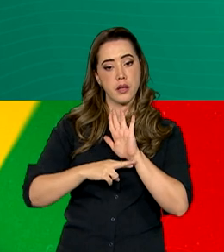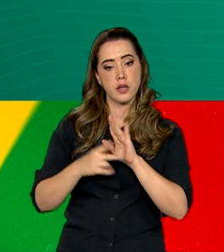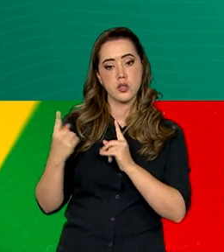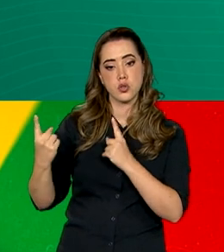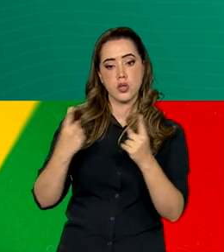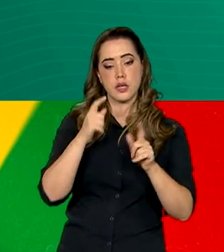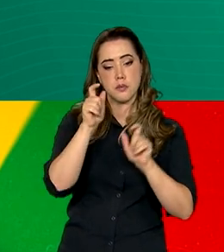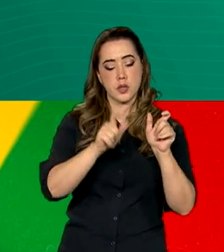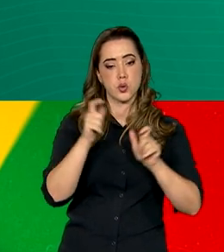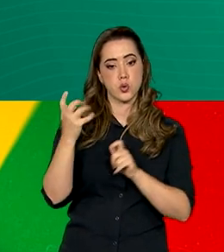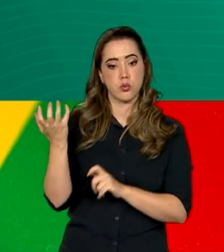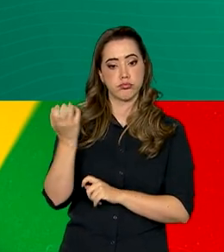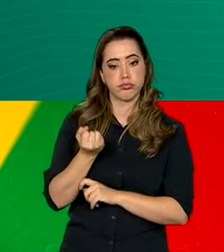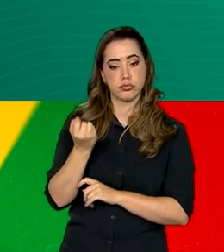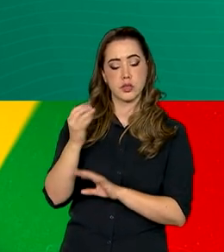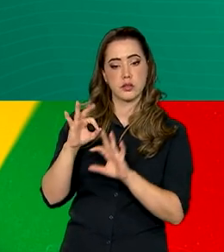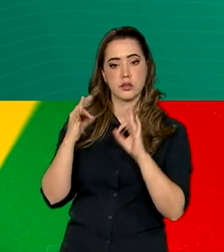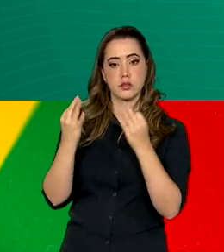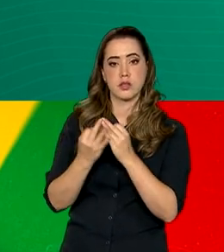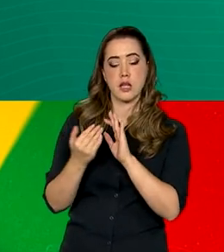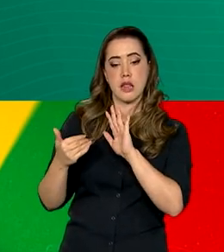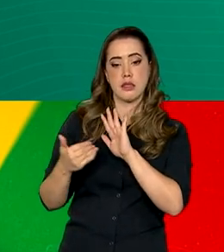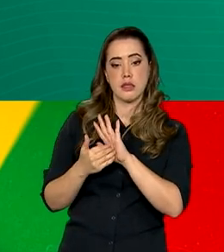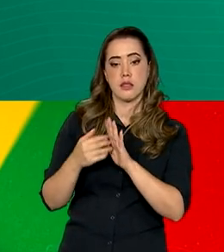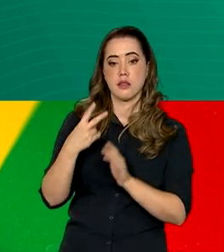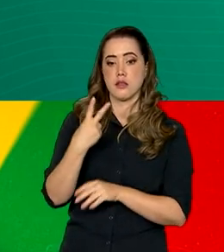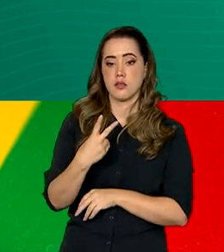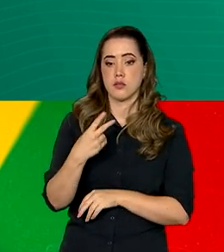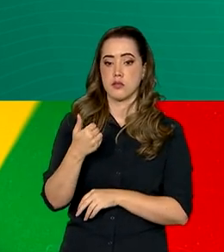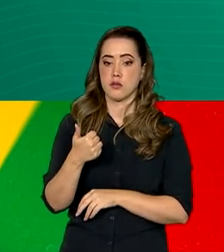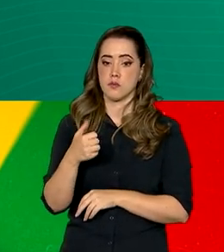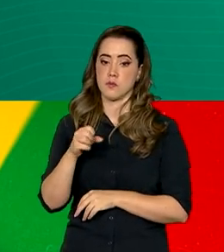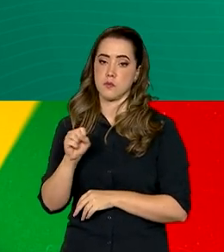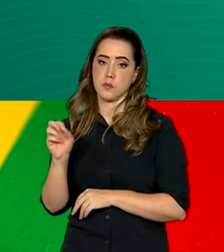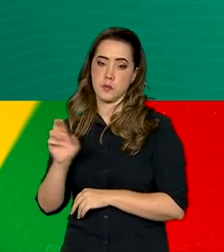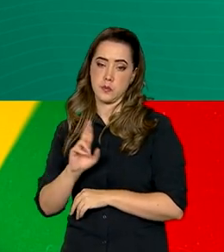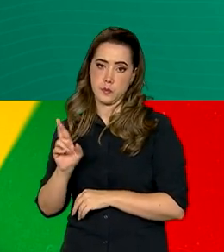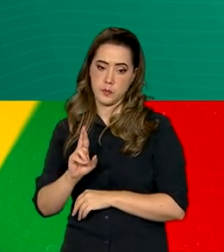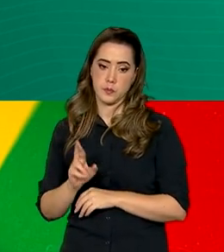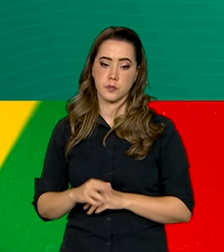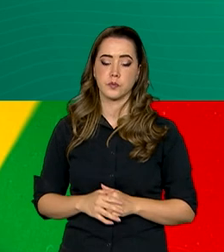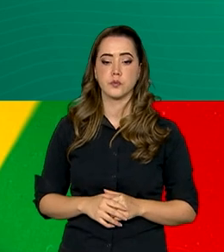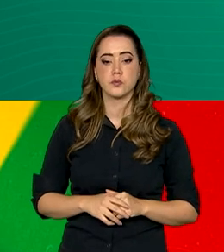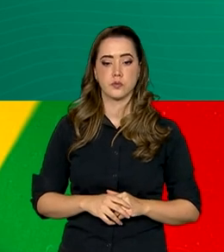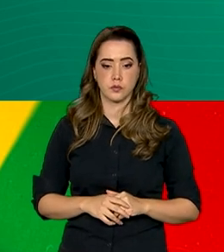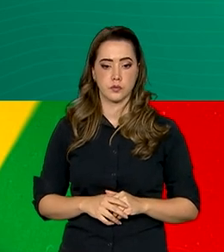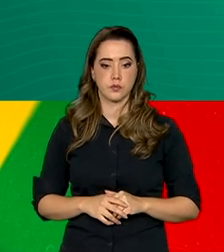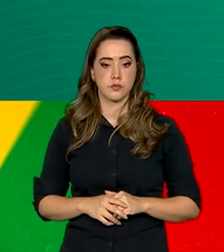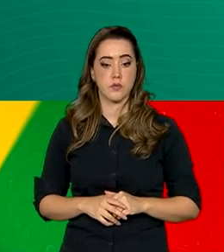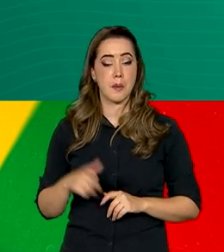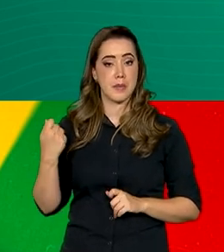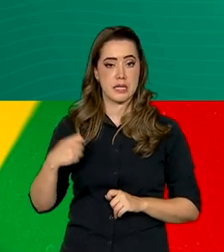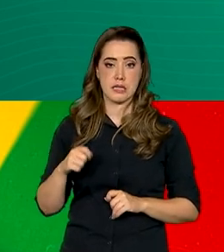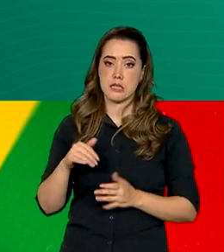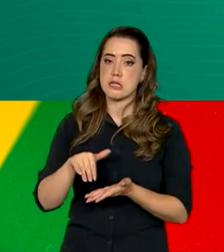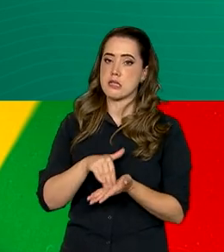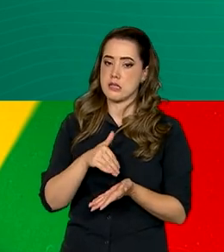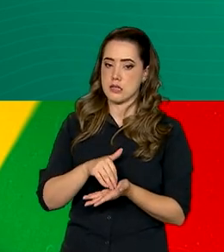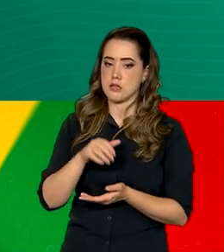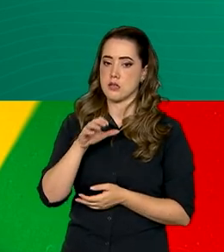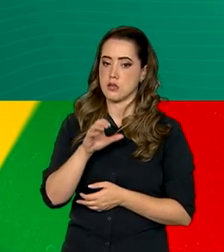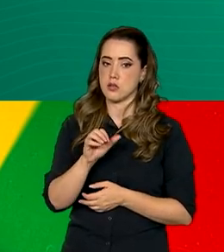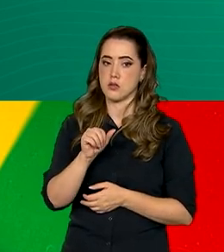de cada pessoa da família seja de, no máximo, R$ 218 por mês. É preciso também